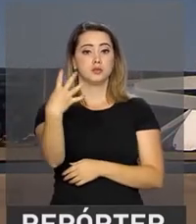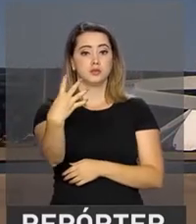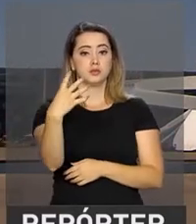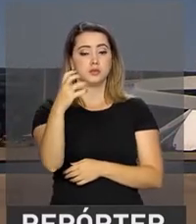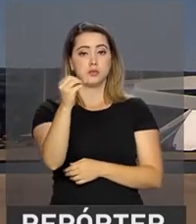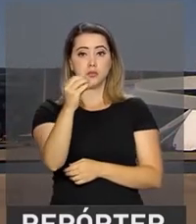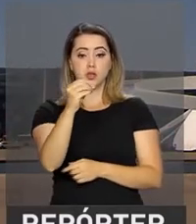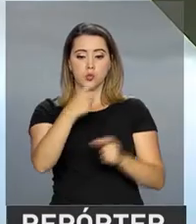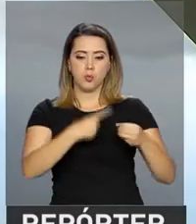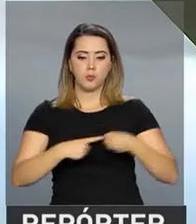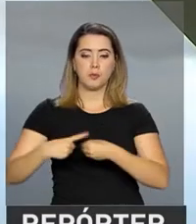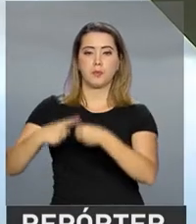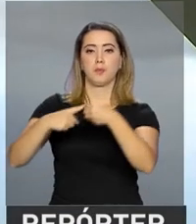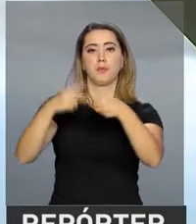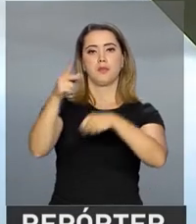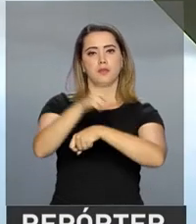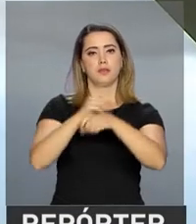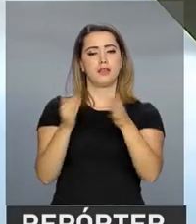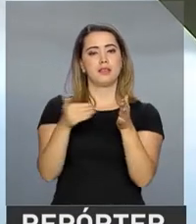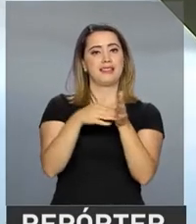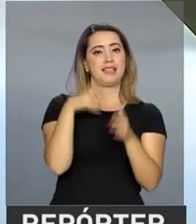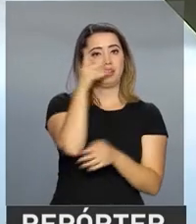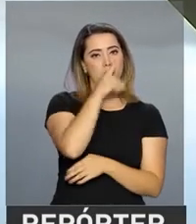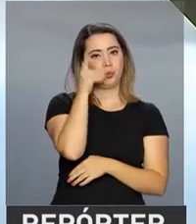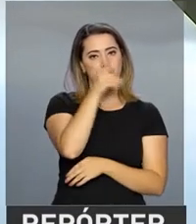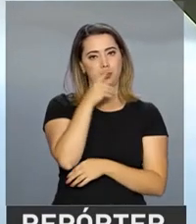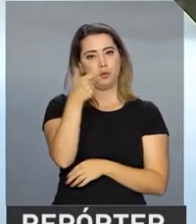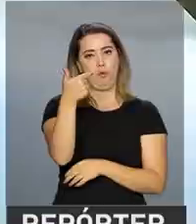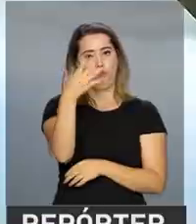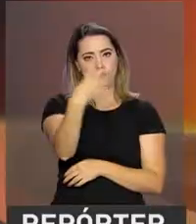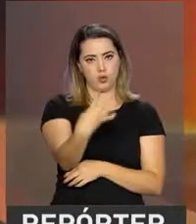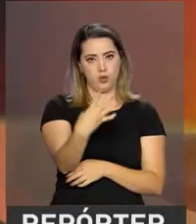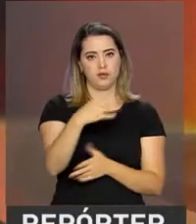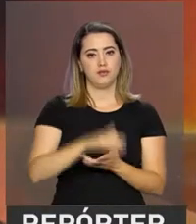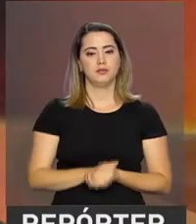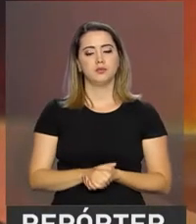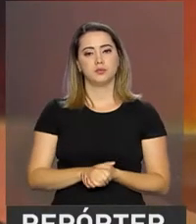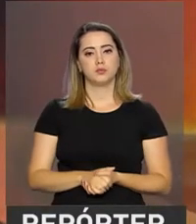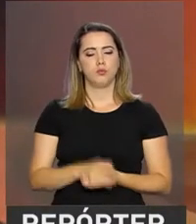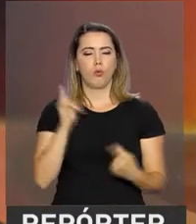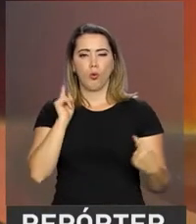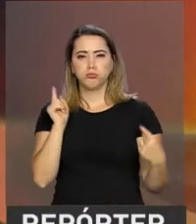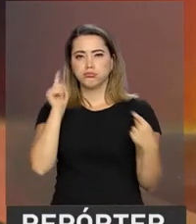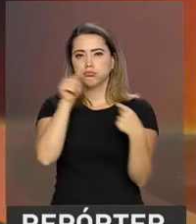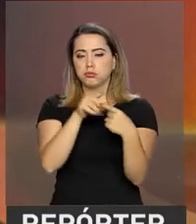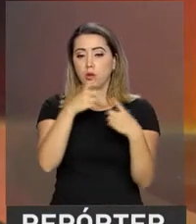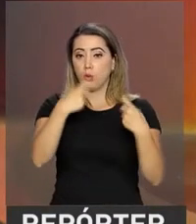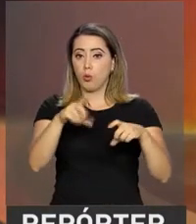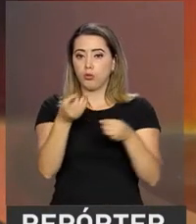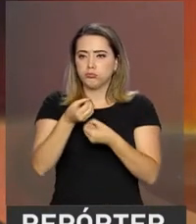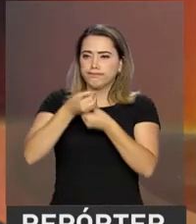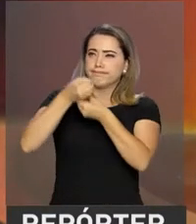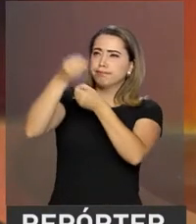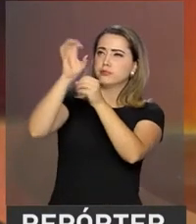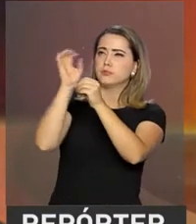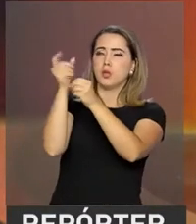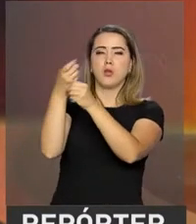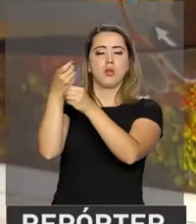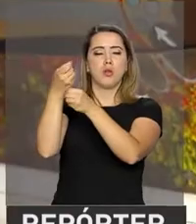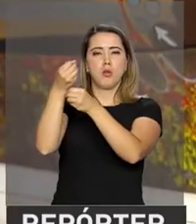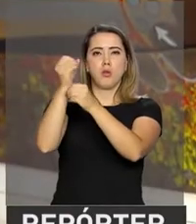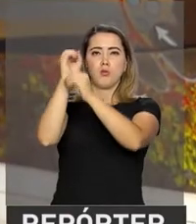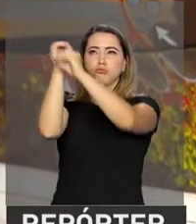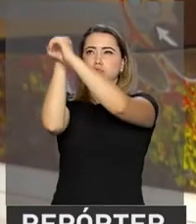cidades do país até o próximo domingo, dia 24. O Observatório Sismológico da Universidade de